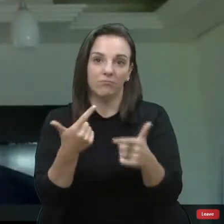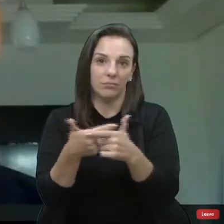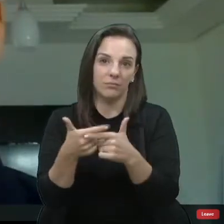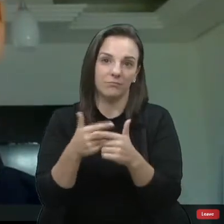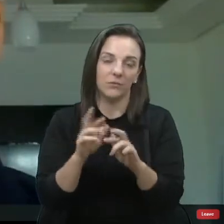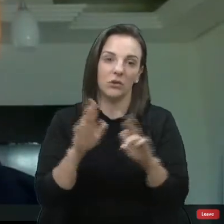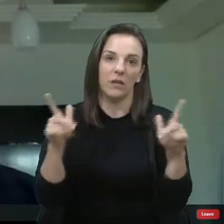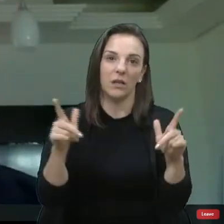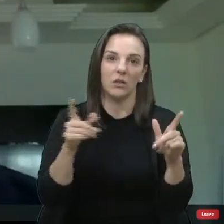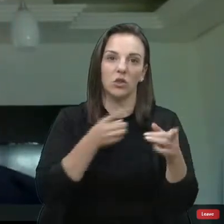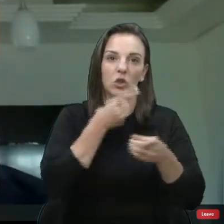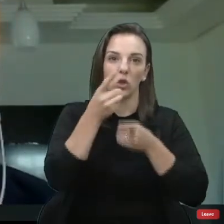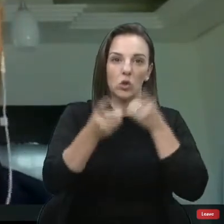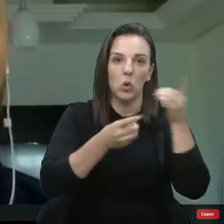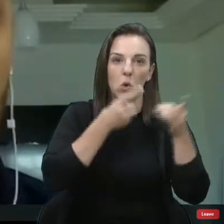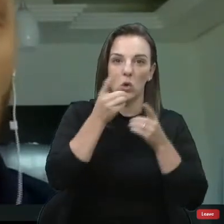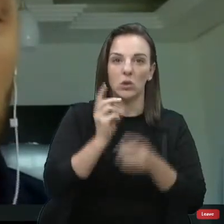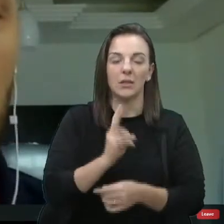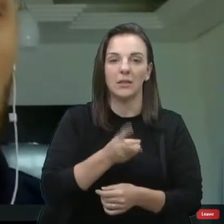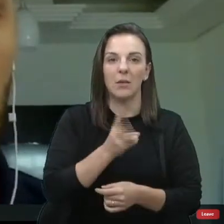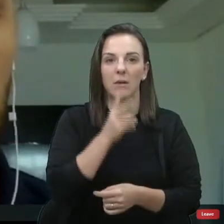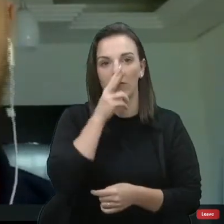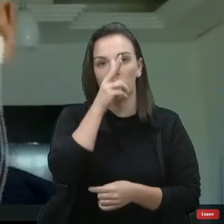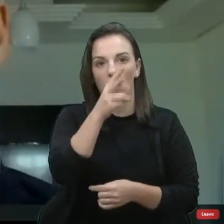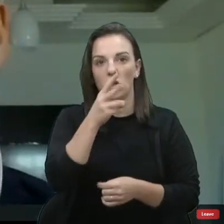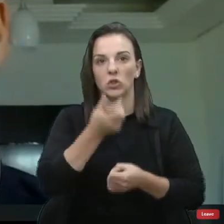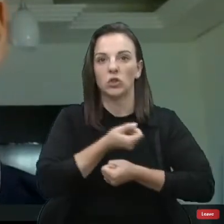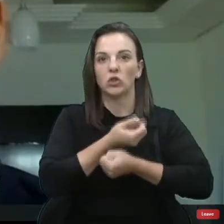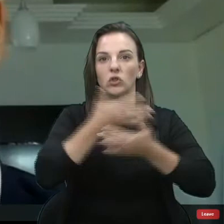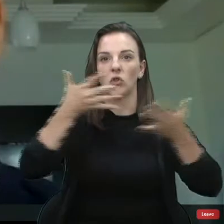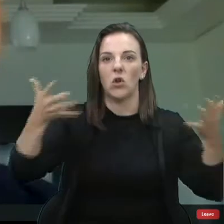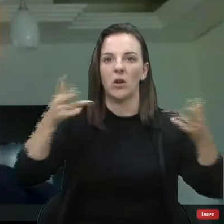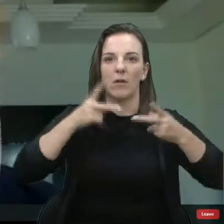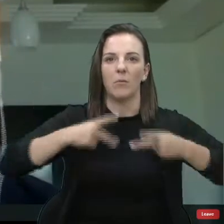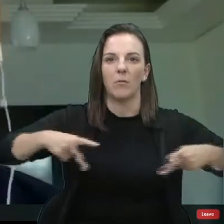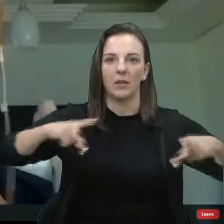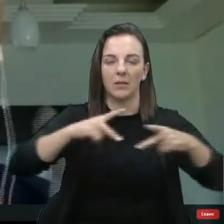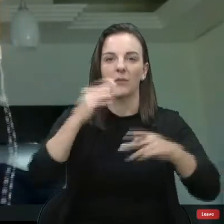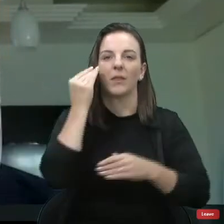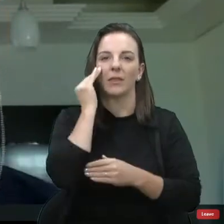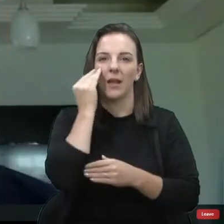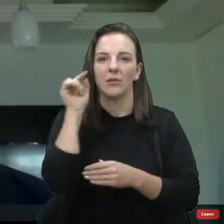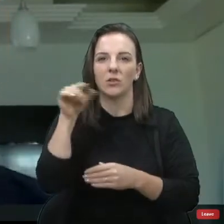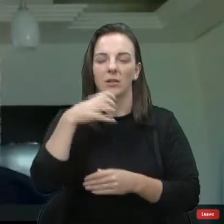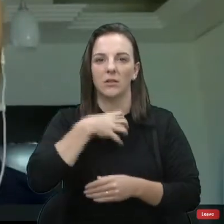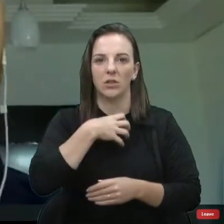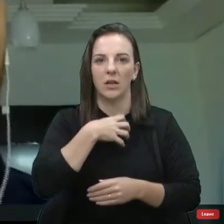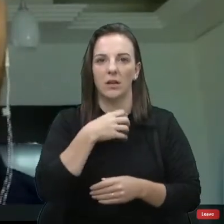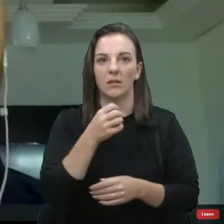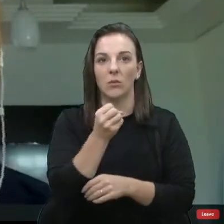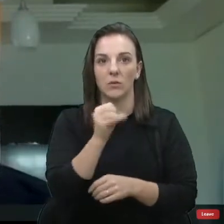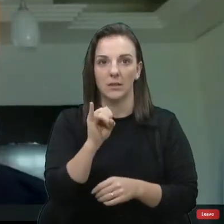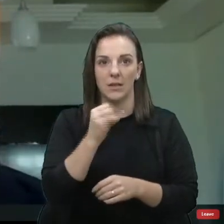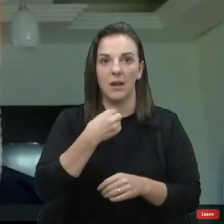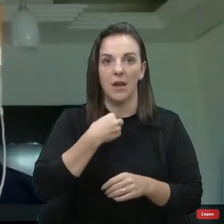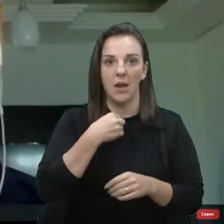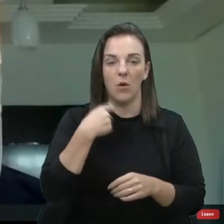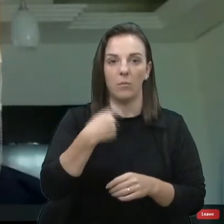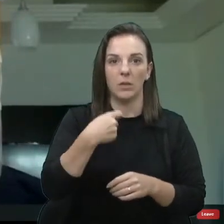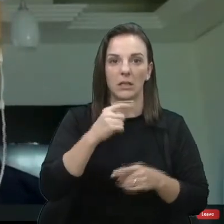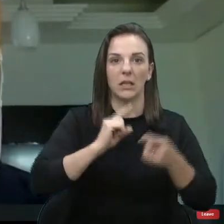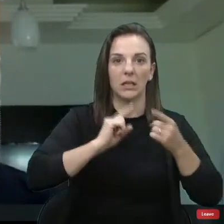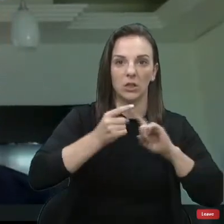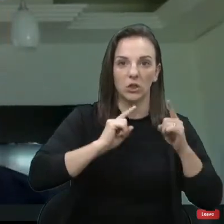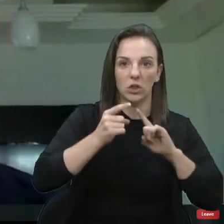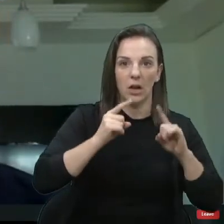inflamados para jogar para a torcida e a gente entende que seja assim, infelizmente. Então, eu, quando tiver que criticar alguém, vereador Denise, a senhora pode ficar